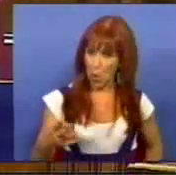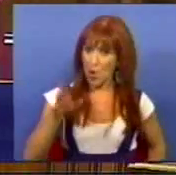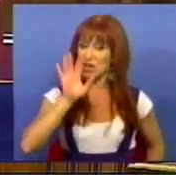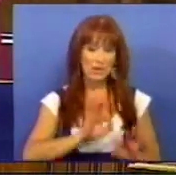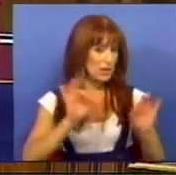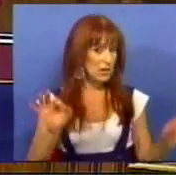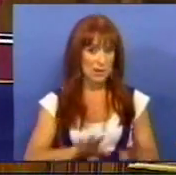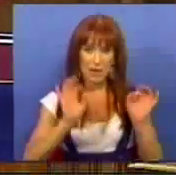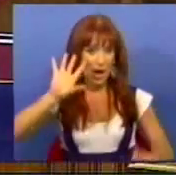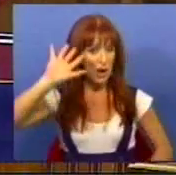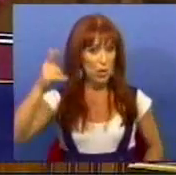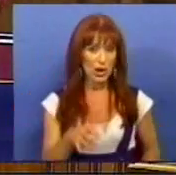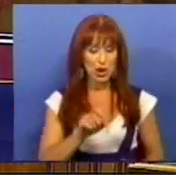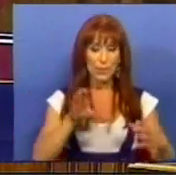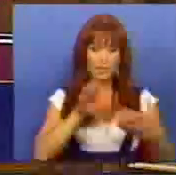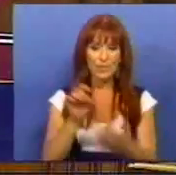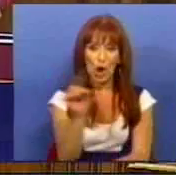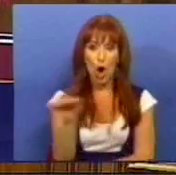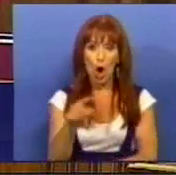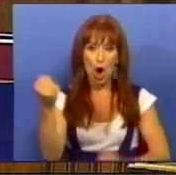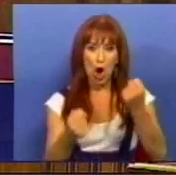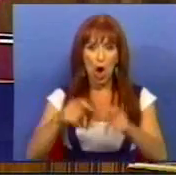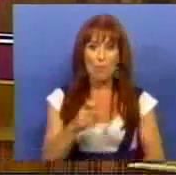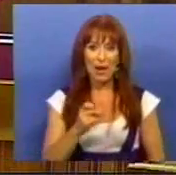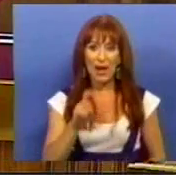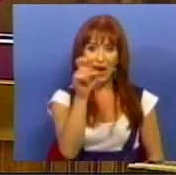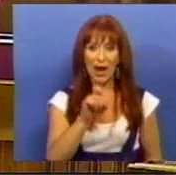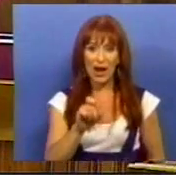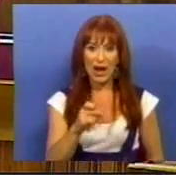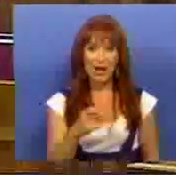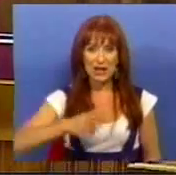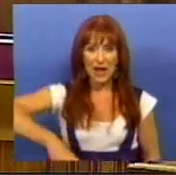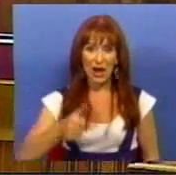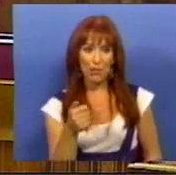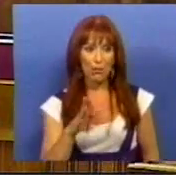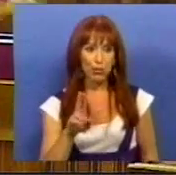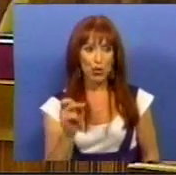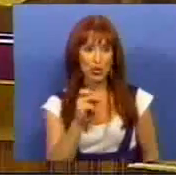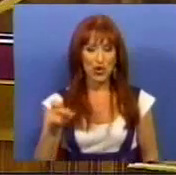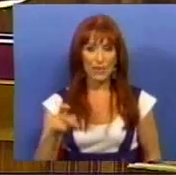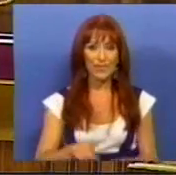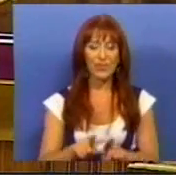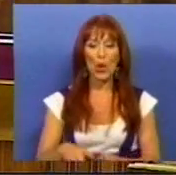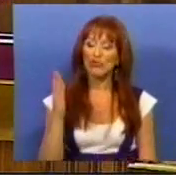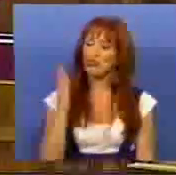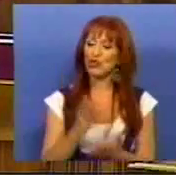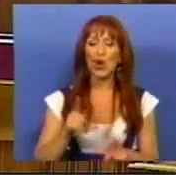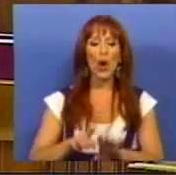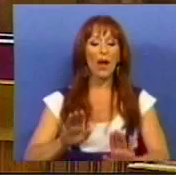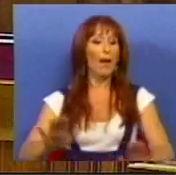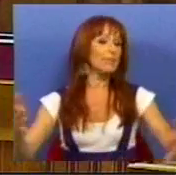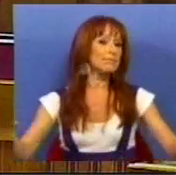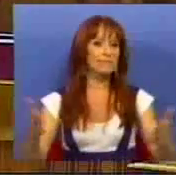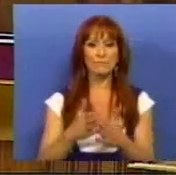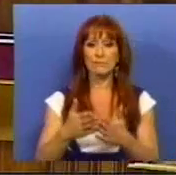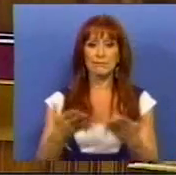tal como aconteceu com o Opel da Zambuja, se vai pura e simplesmente ficar